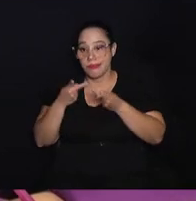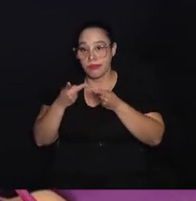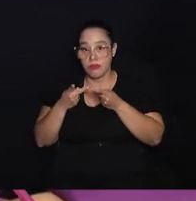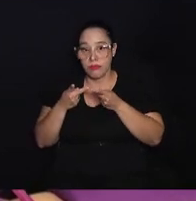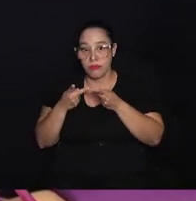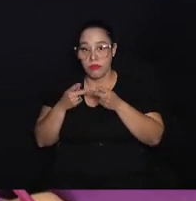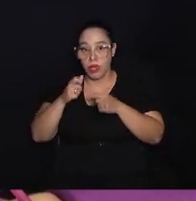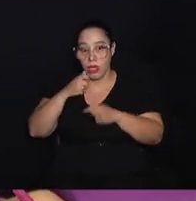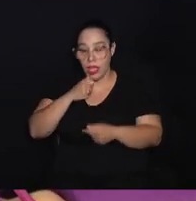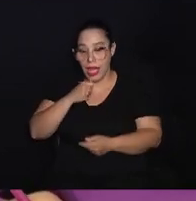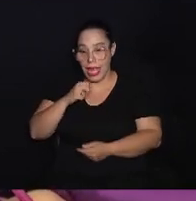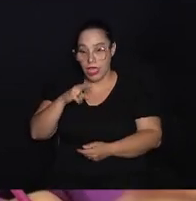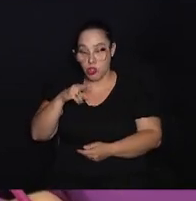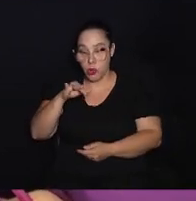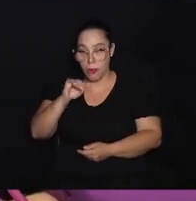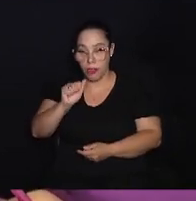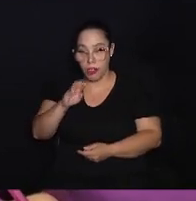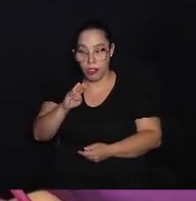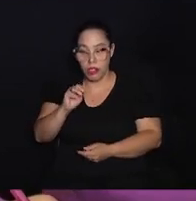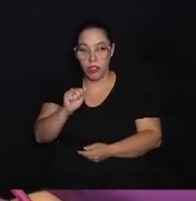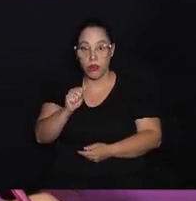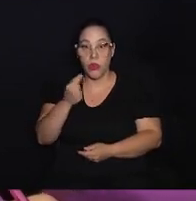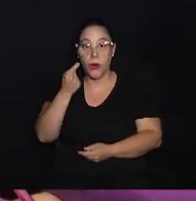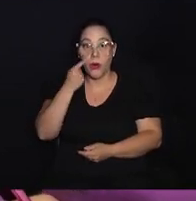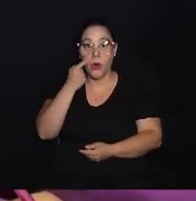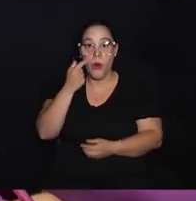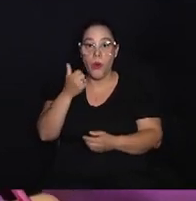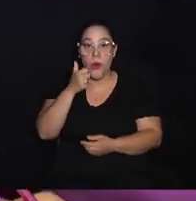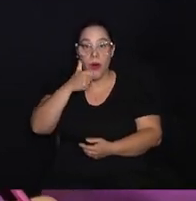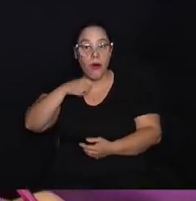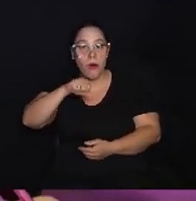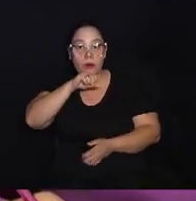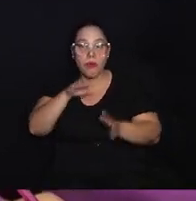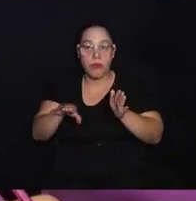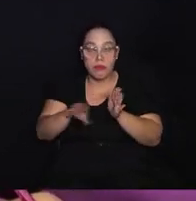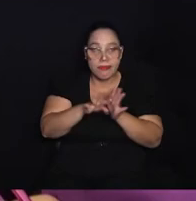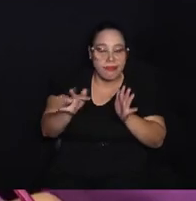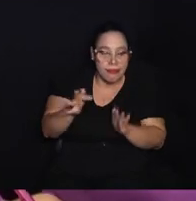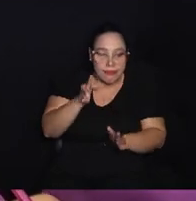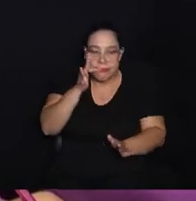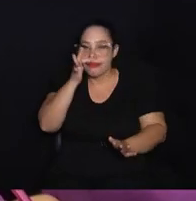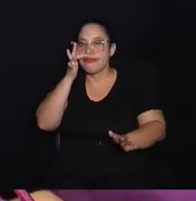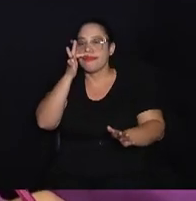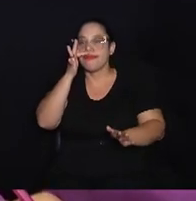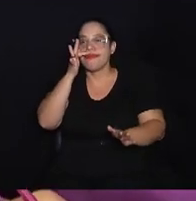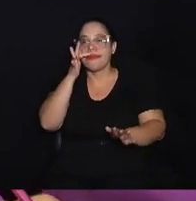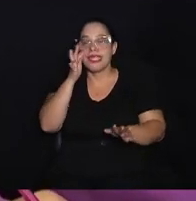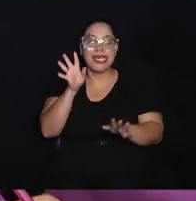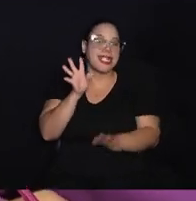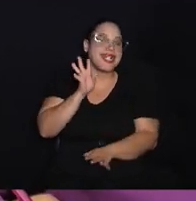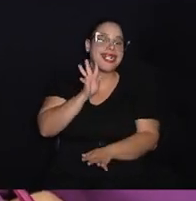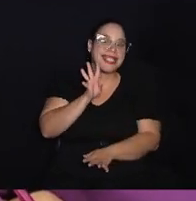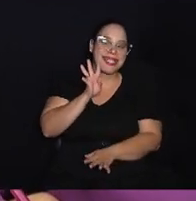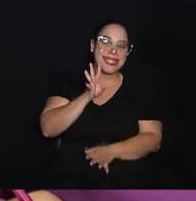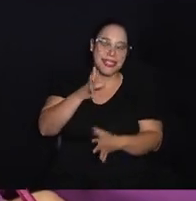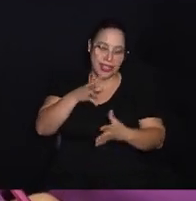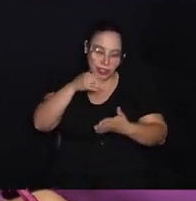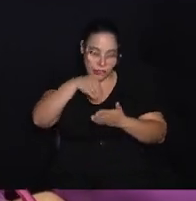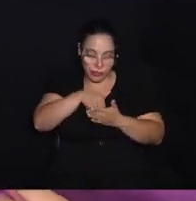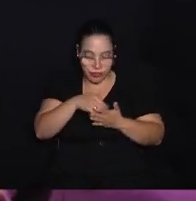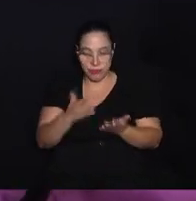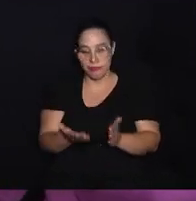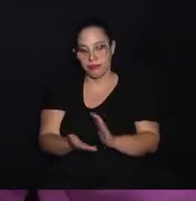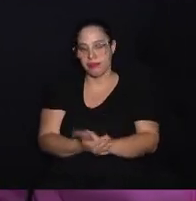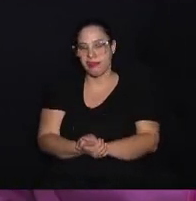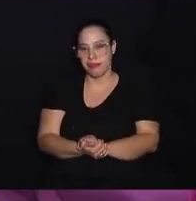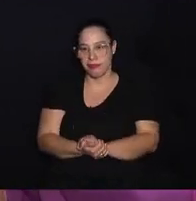estubada um dia antes. Eu falei, olha o a mamãe trouxe, uma florzinha. Ela, ai, que legal. Aí guardou lá, a